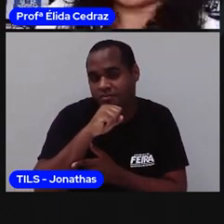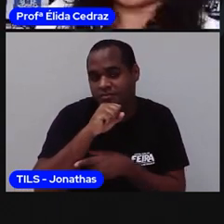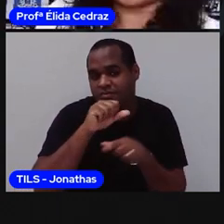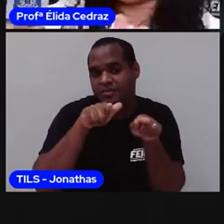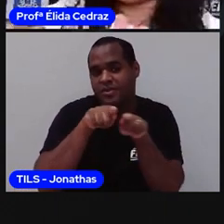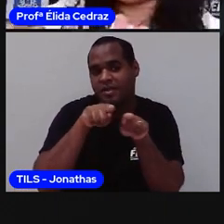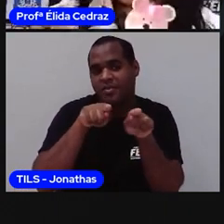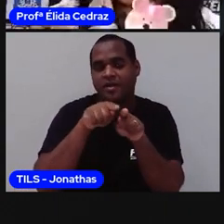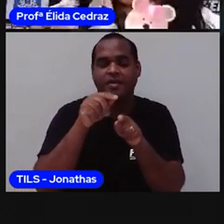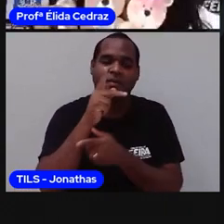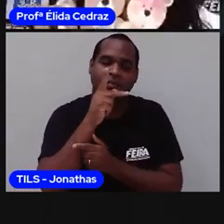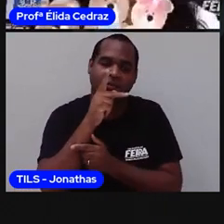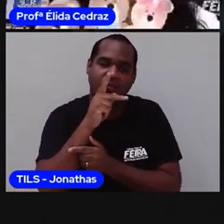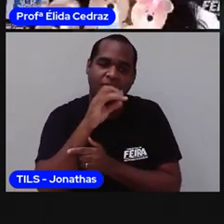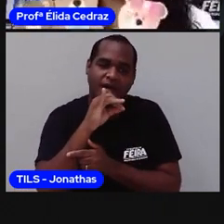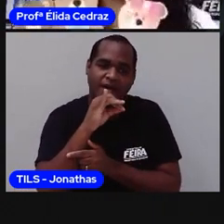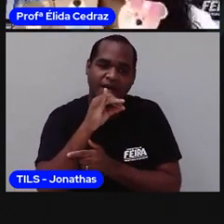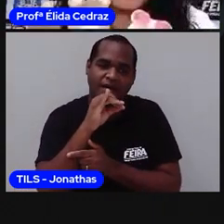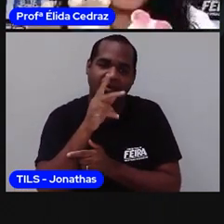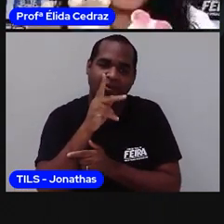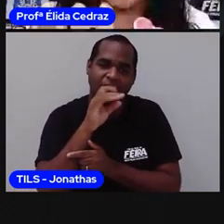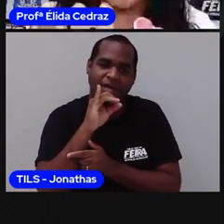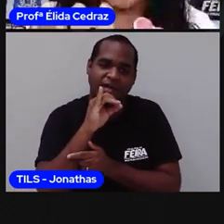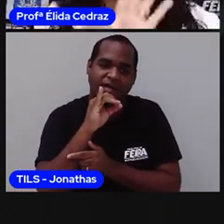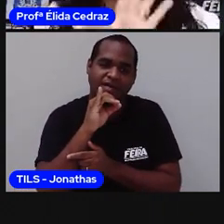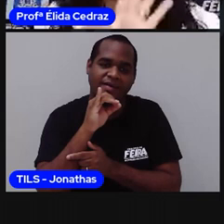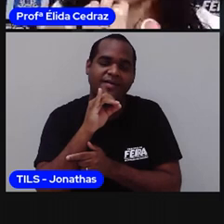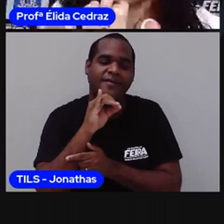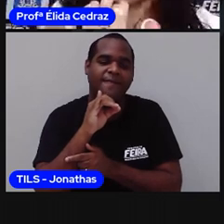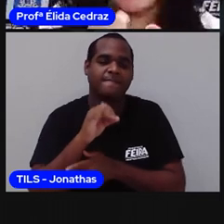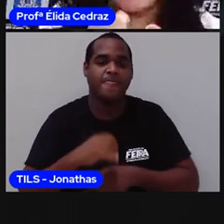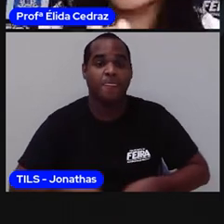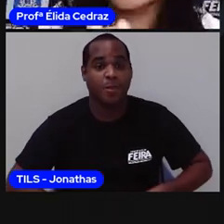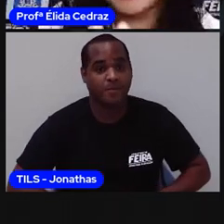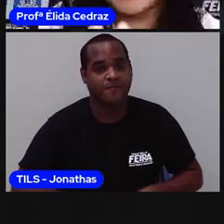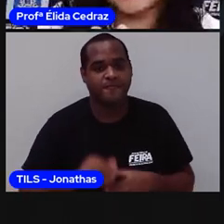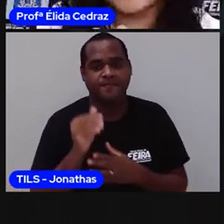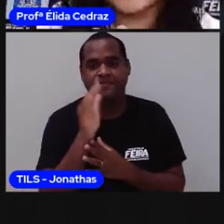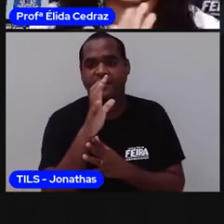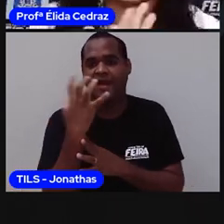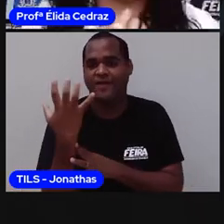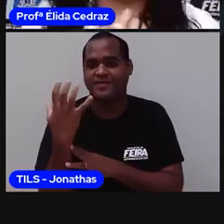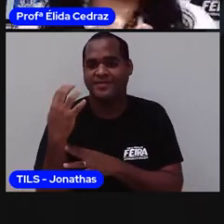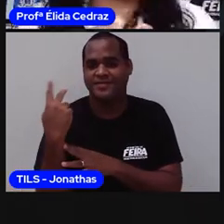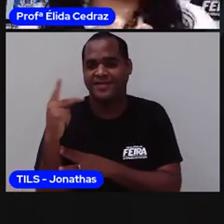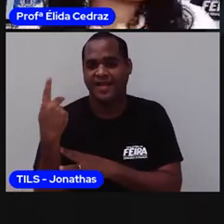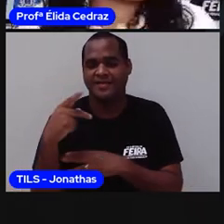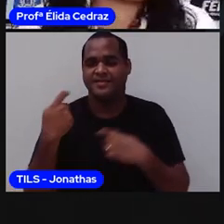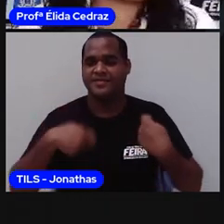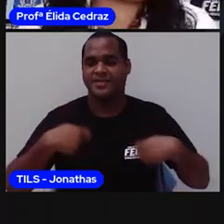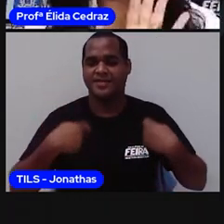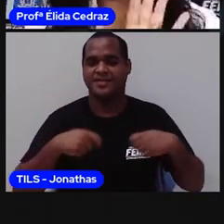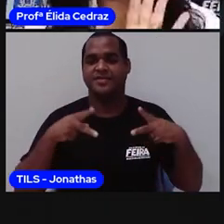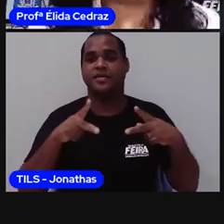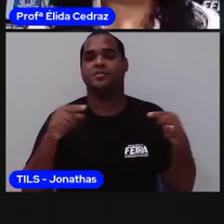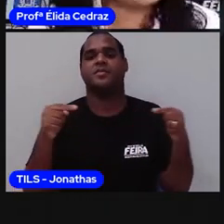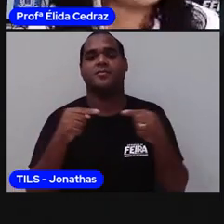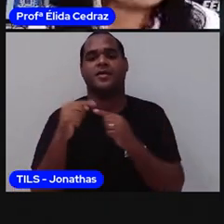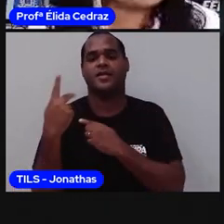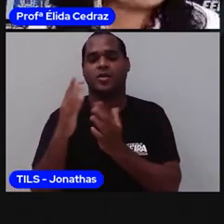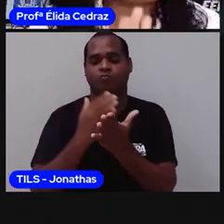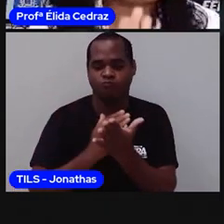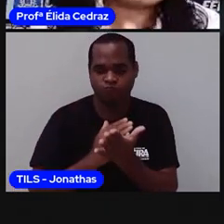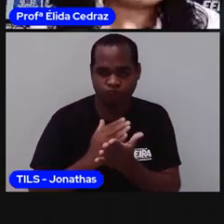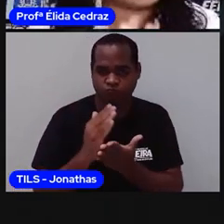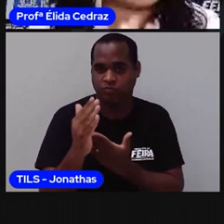tem o papai. Certo? A árvore genealógica sempre vai começar de quem